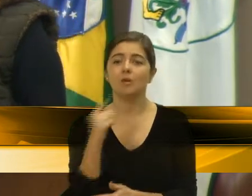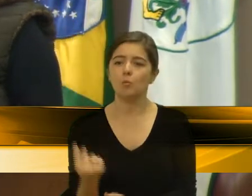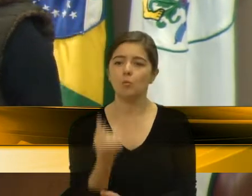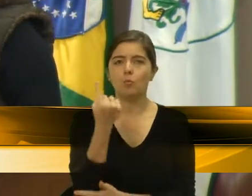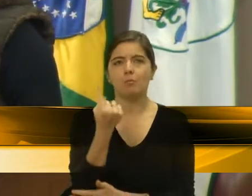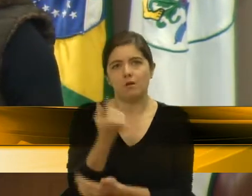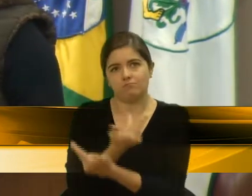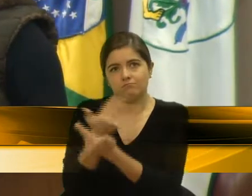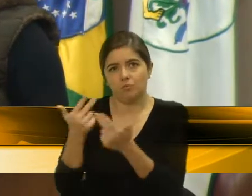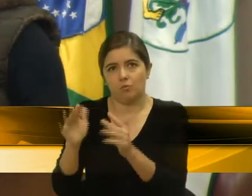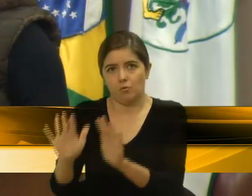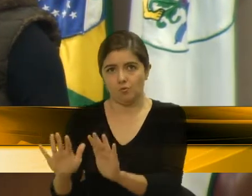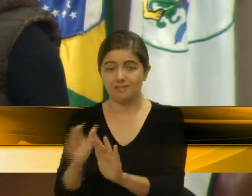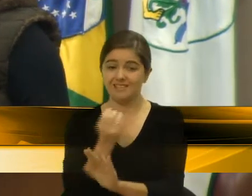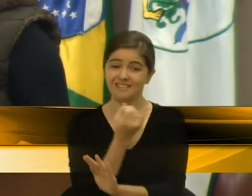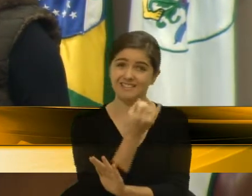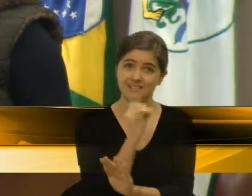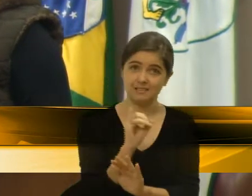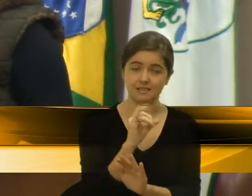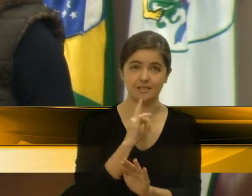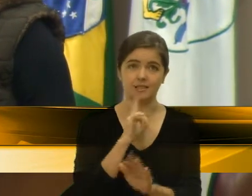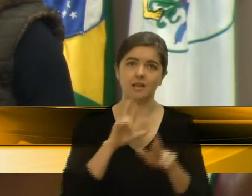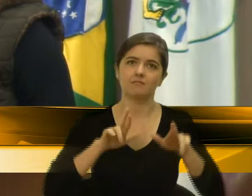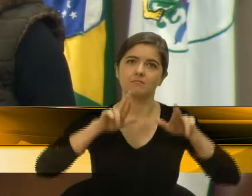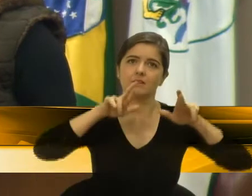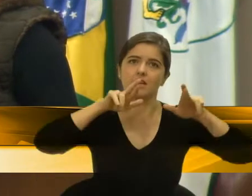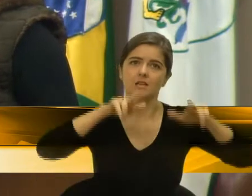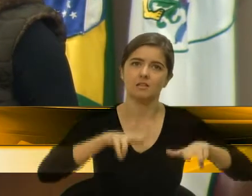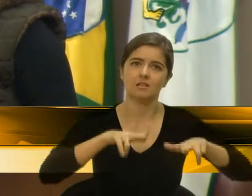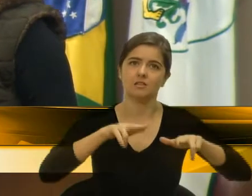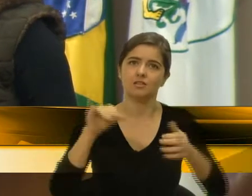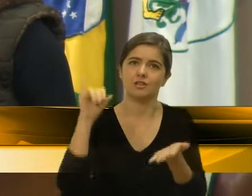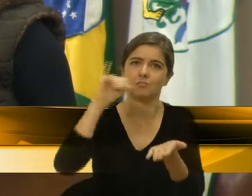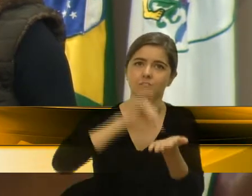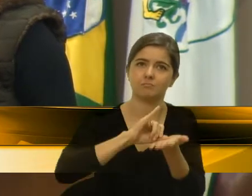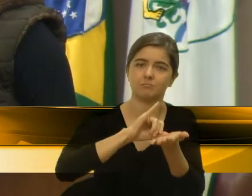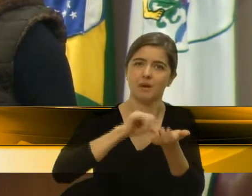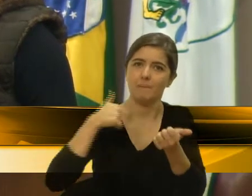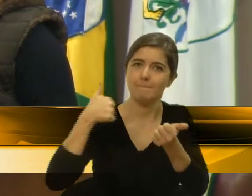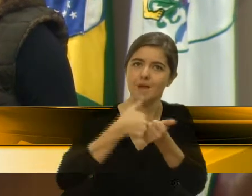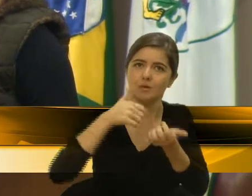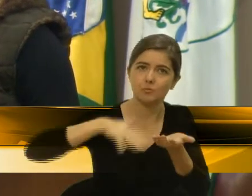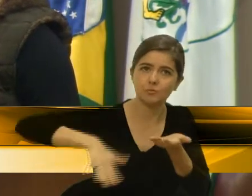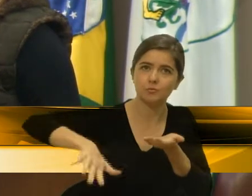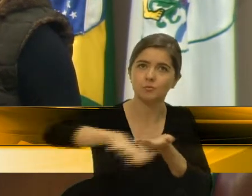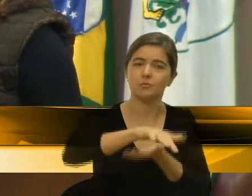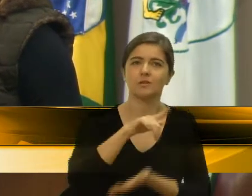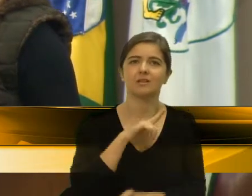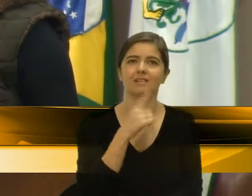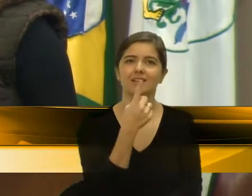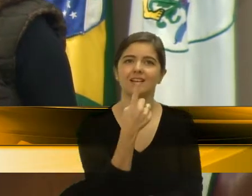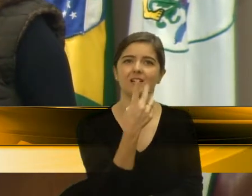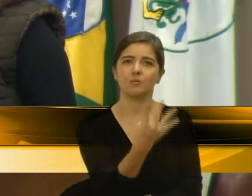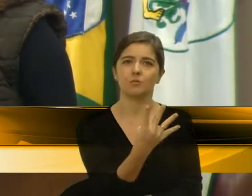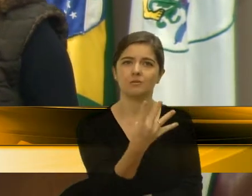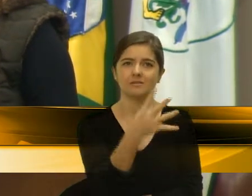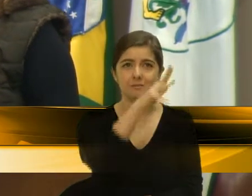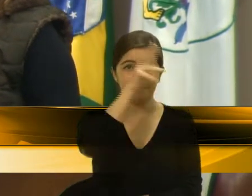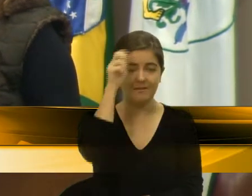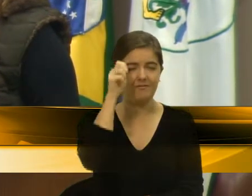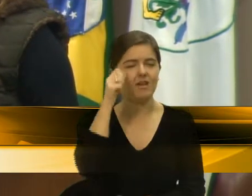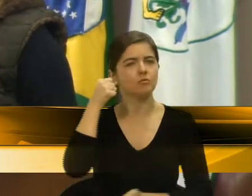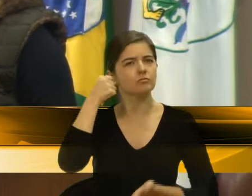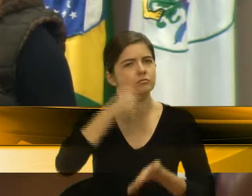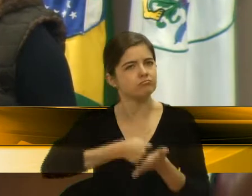nós temos uma região metropolitana em que nós temos 14 prefeitos unidos cobrando melhorias para a